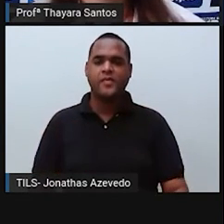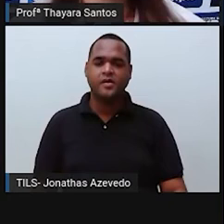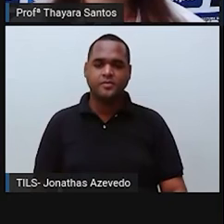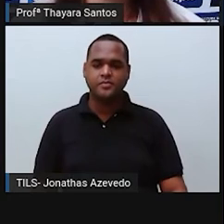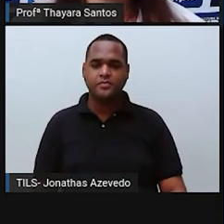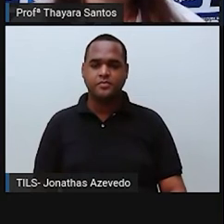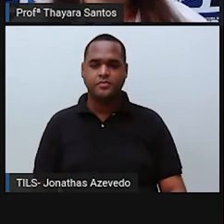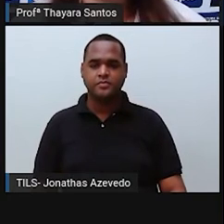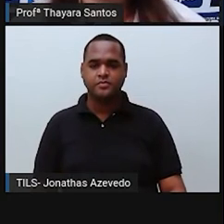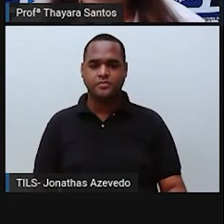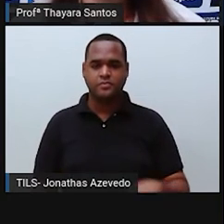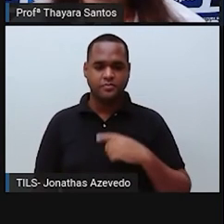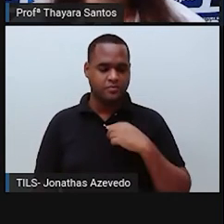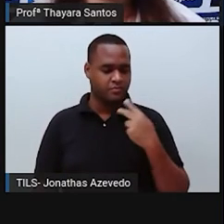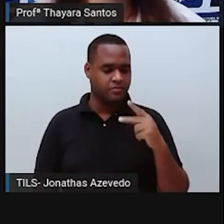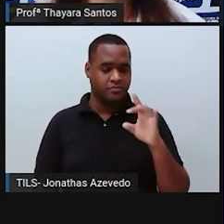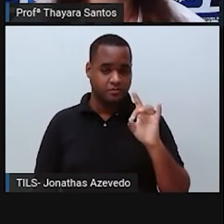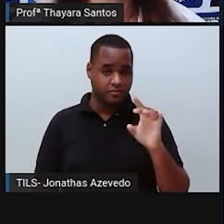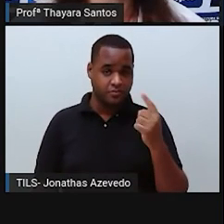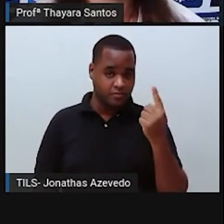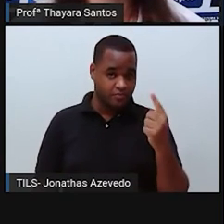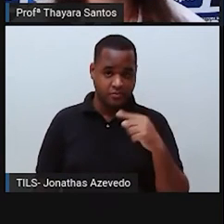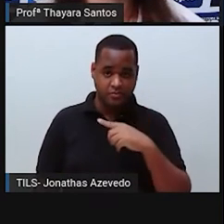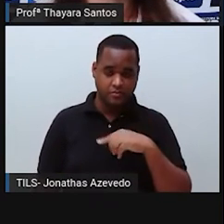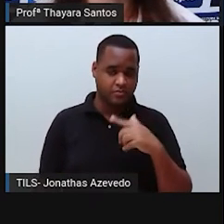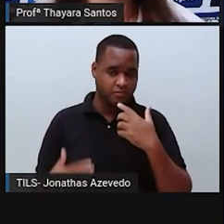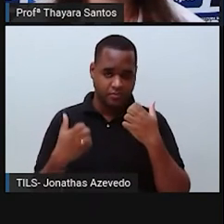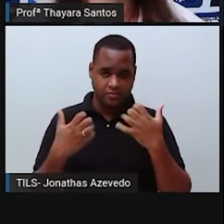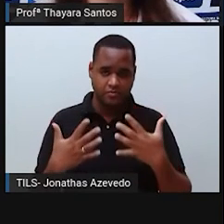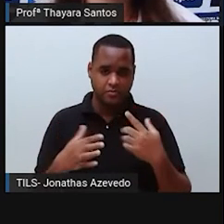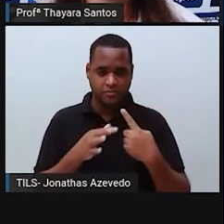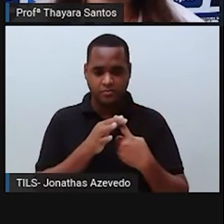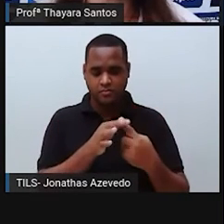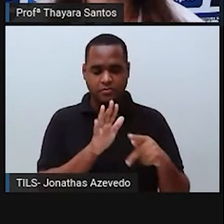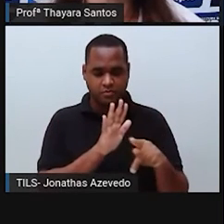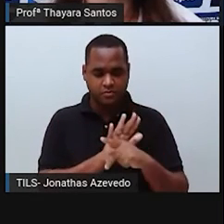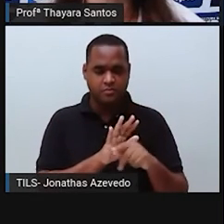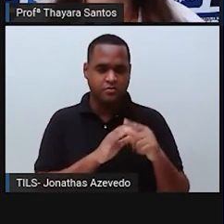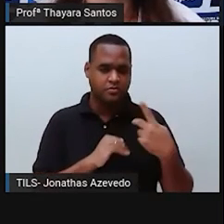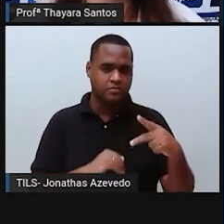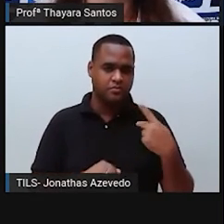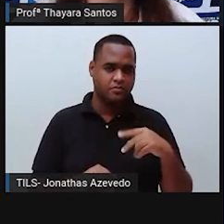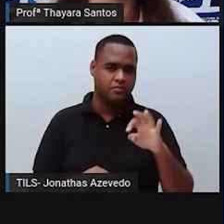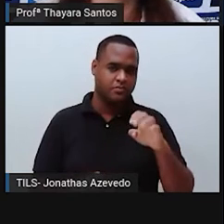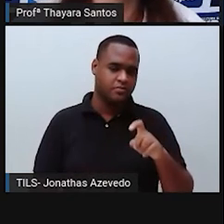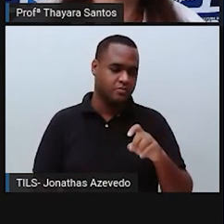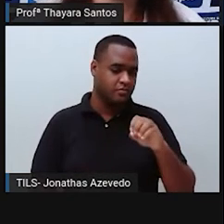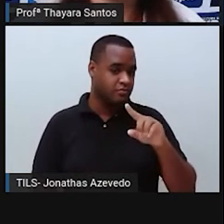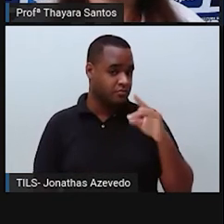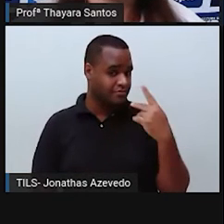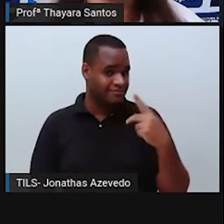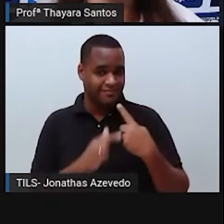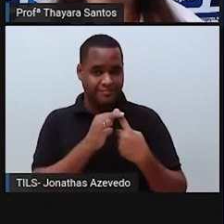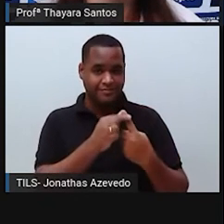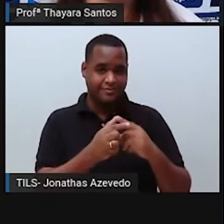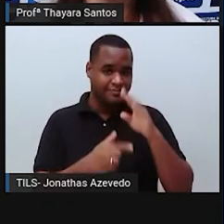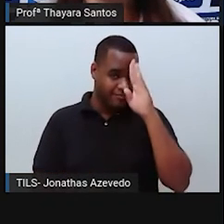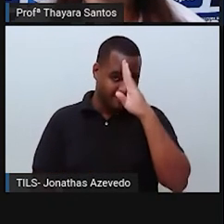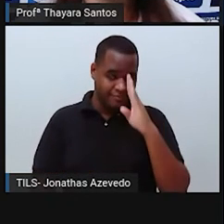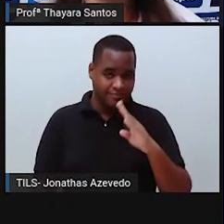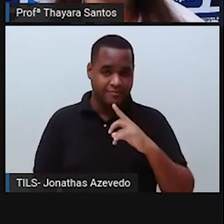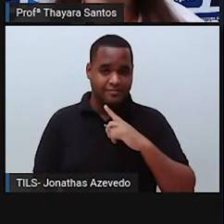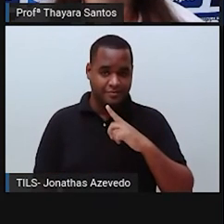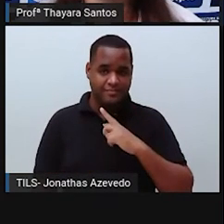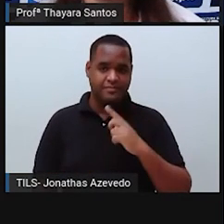um bioma exclusivo. Sim, a caatinga é um bioma exclusivo aqui do Brasil. A gente não encontra